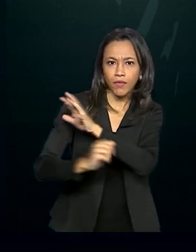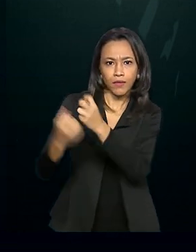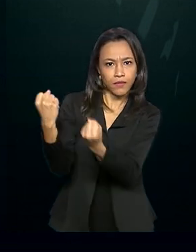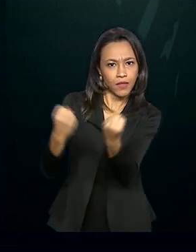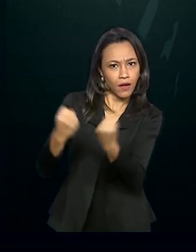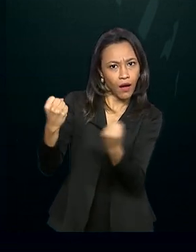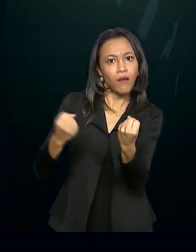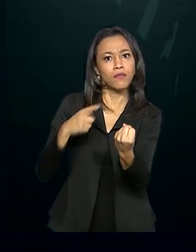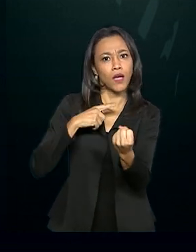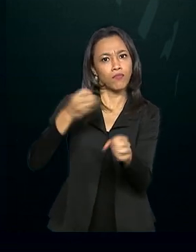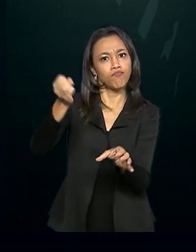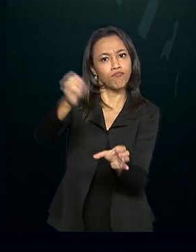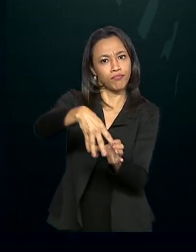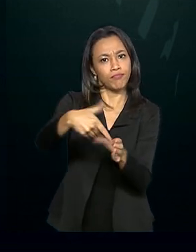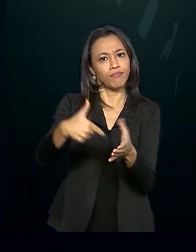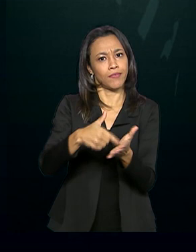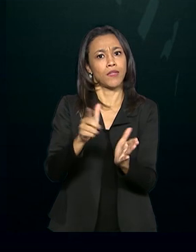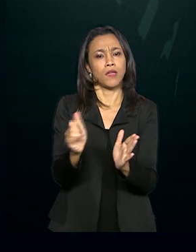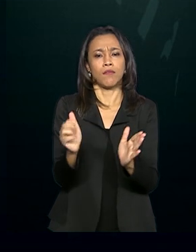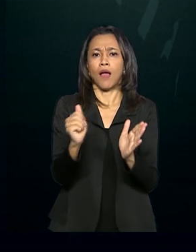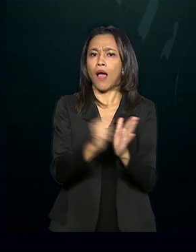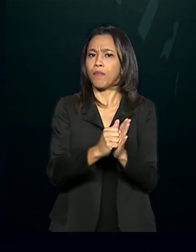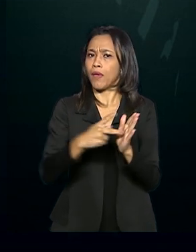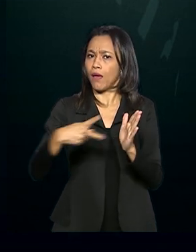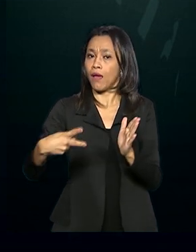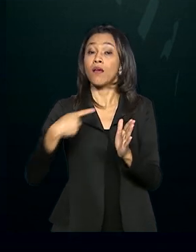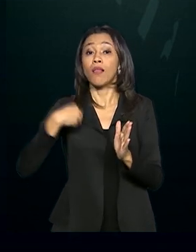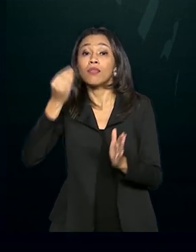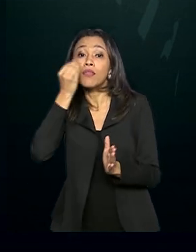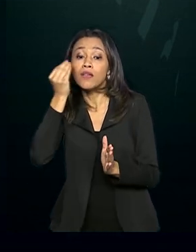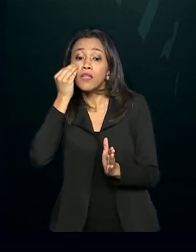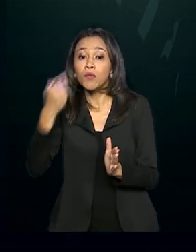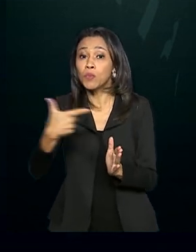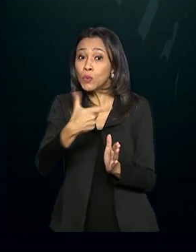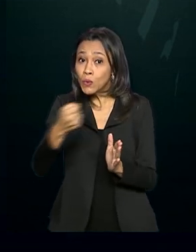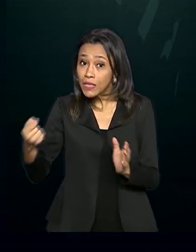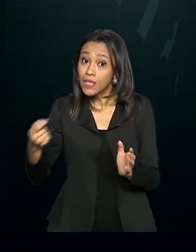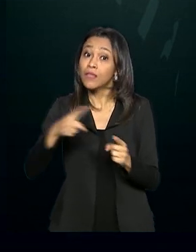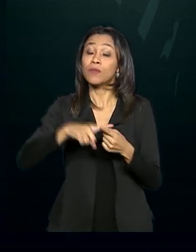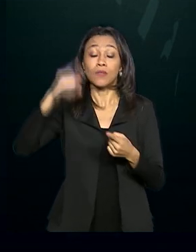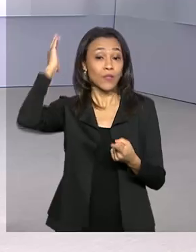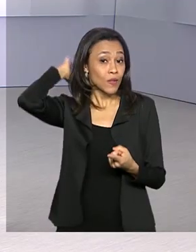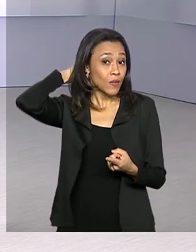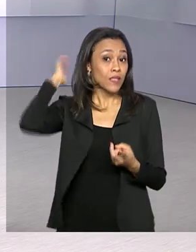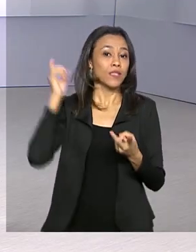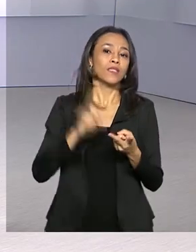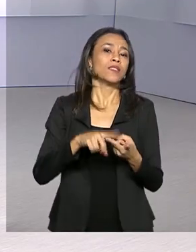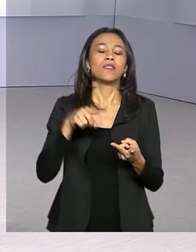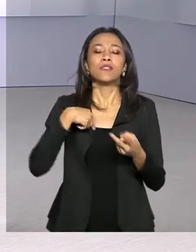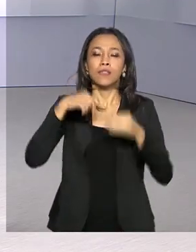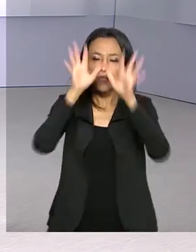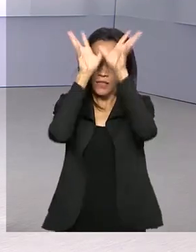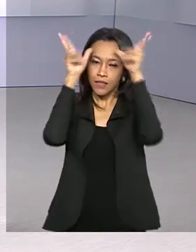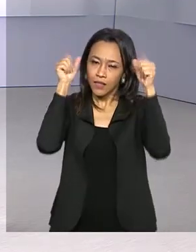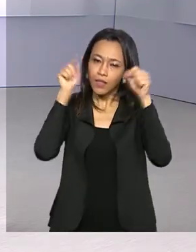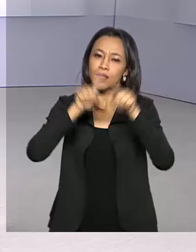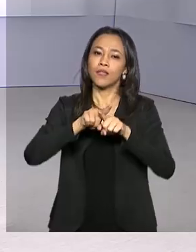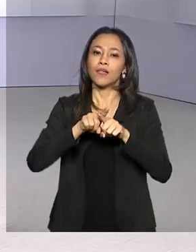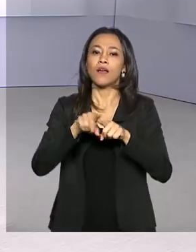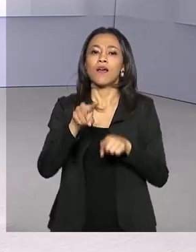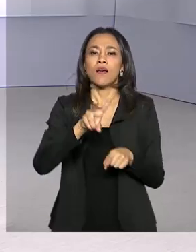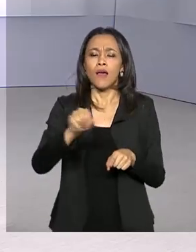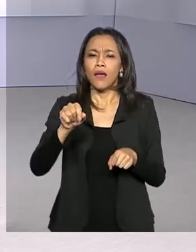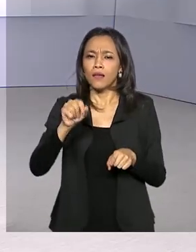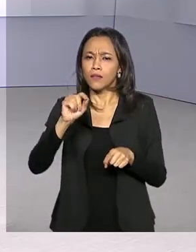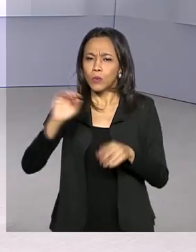exemplo. O app está sendo testado por 200 policiais do Tocantins, Pará e Acre. A ideia do Ministério da Justiça e